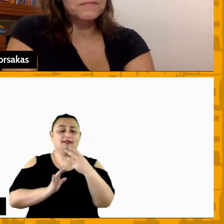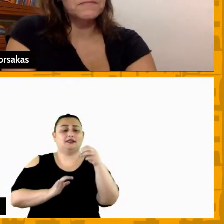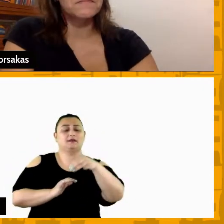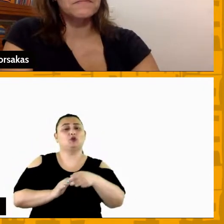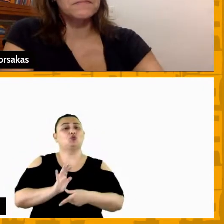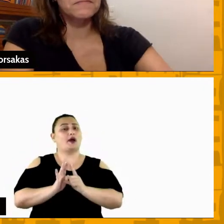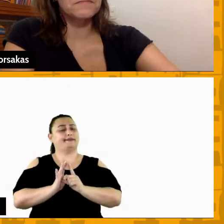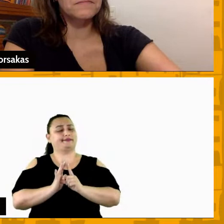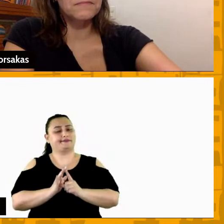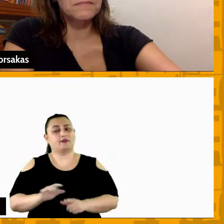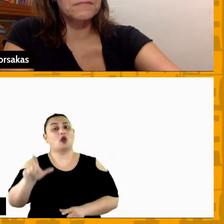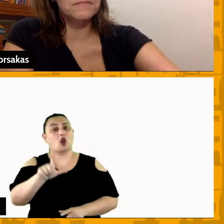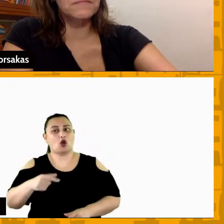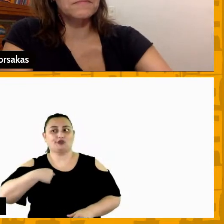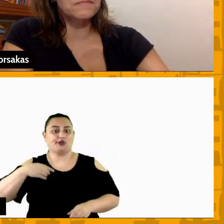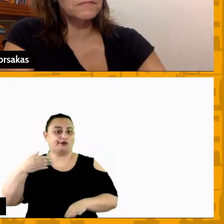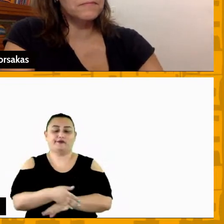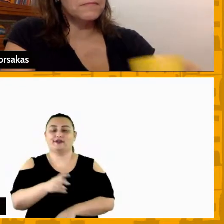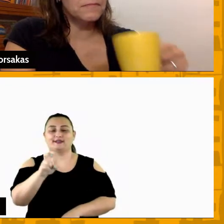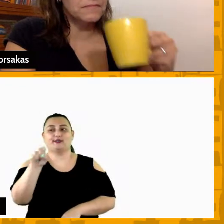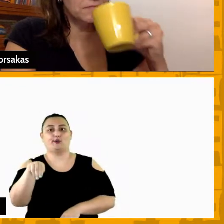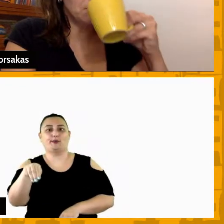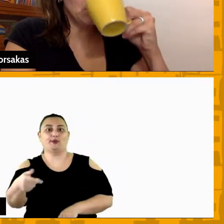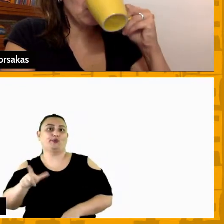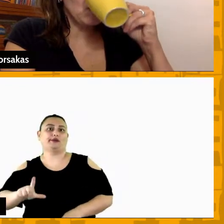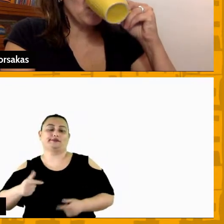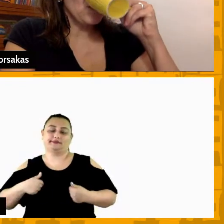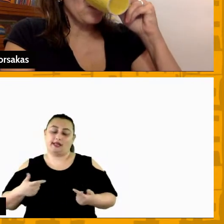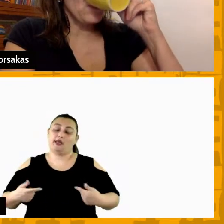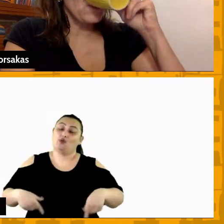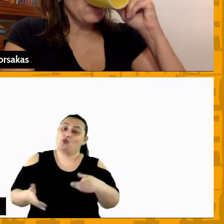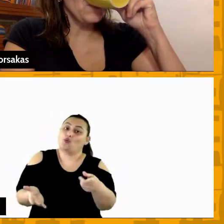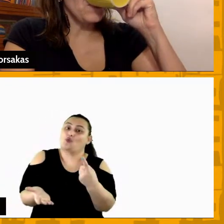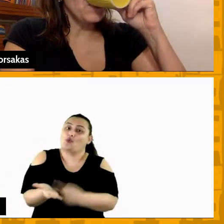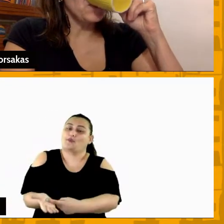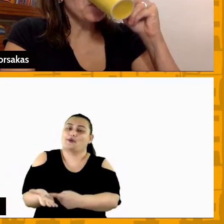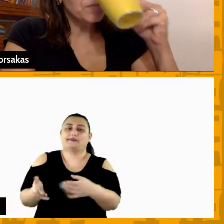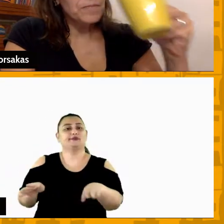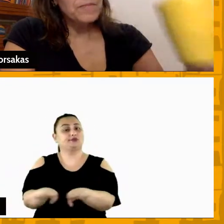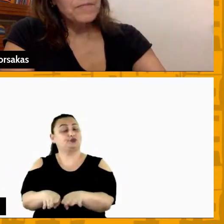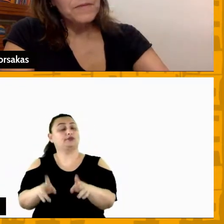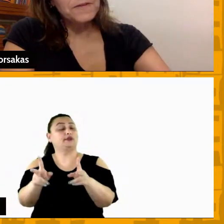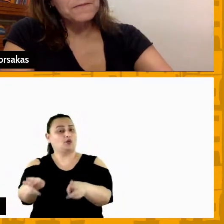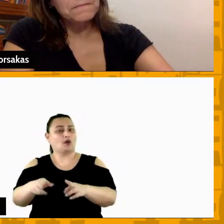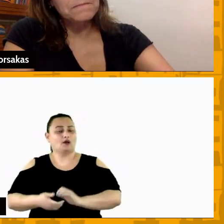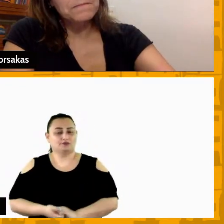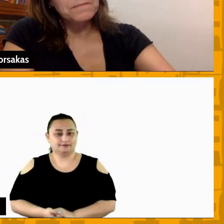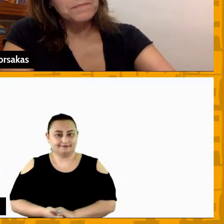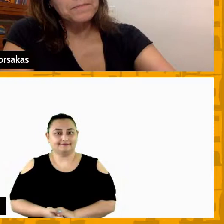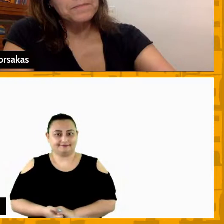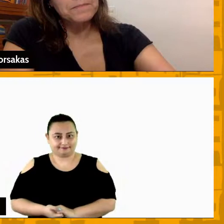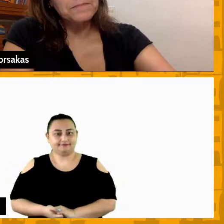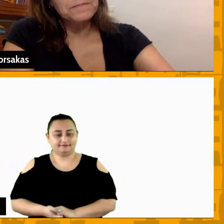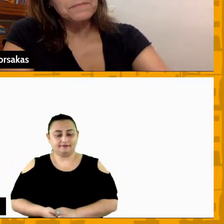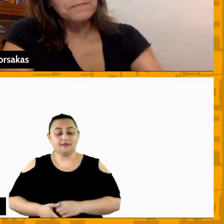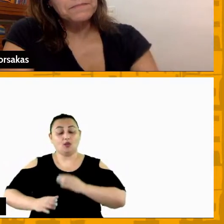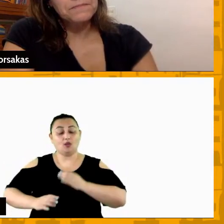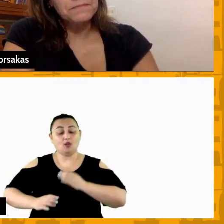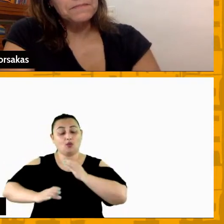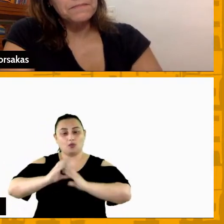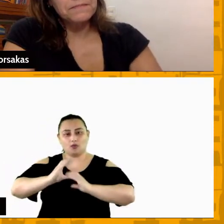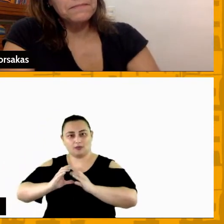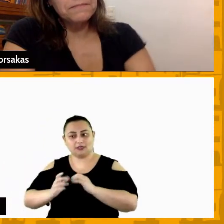é óbvio que eu não vou chegar só cinco minutos antes então eu acredito muito que esse tipo de comunicação